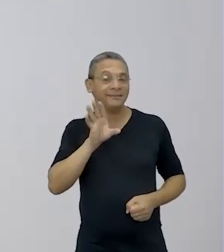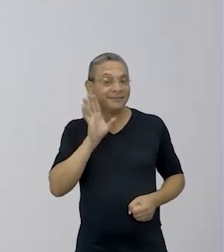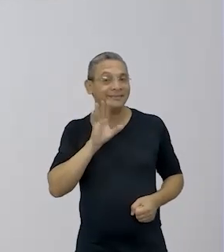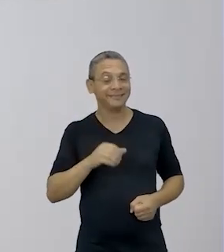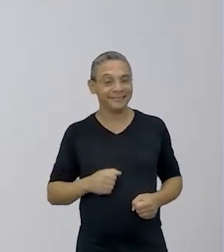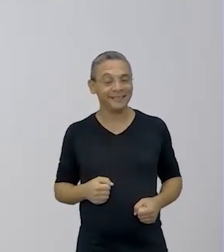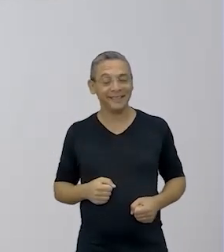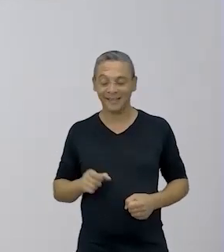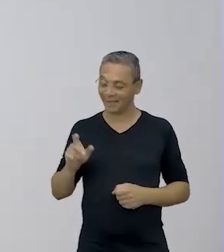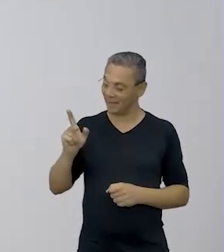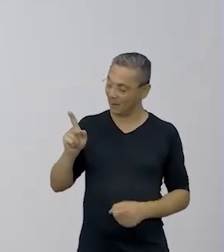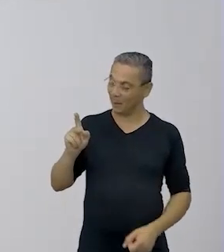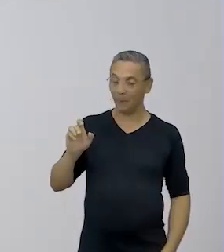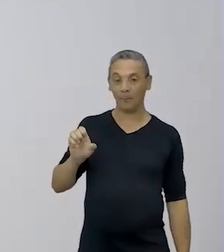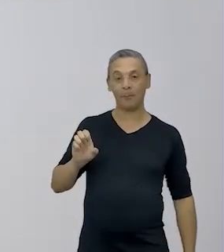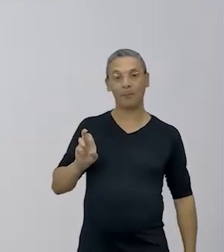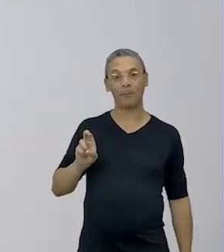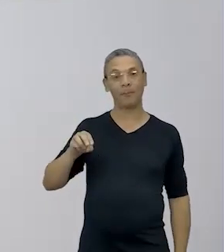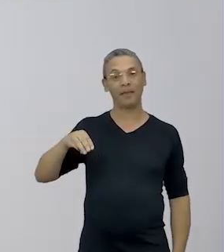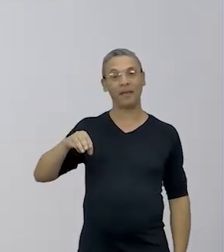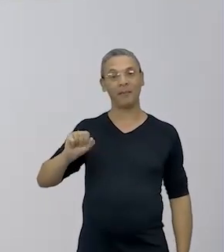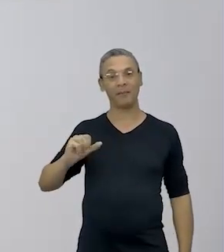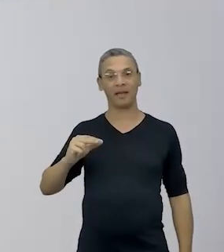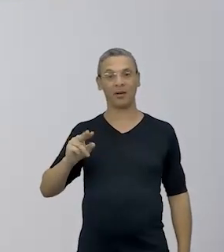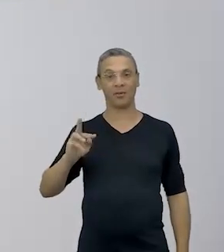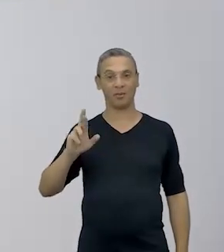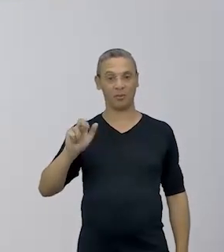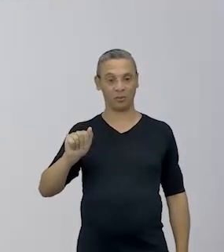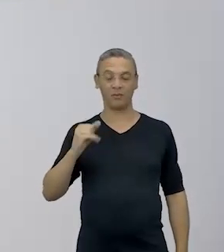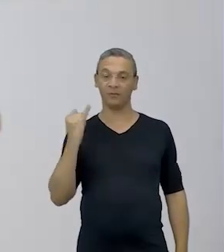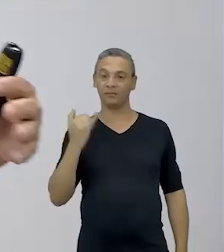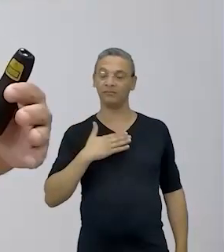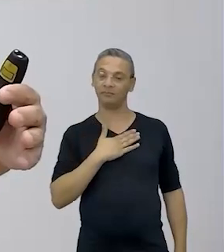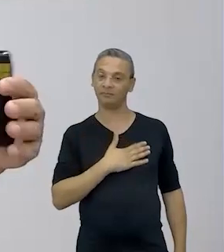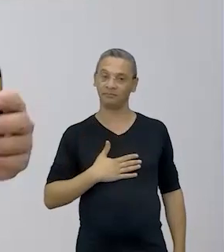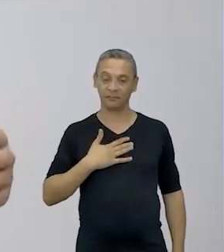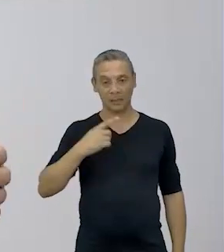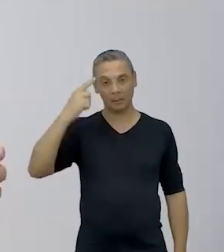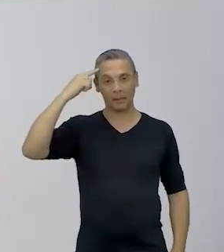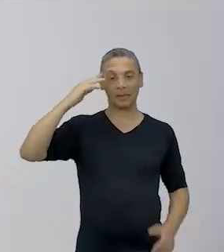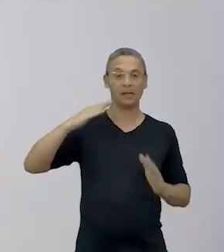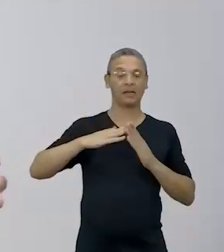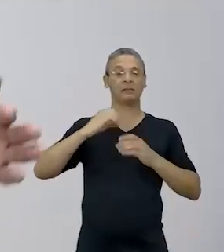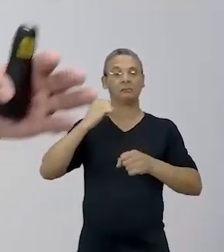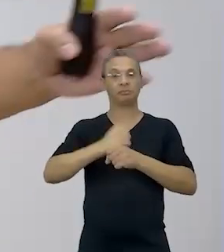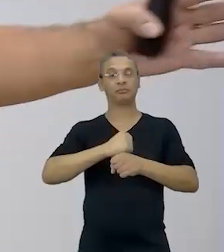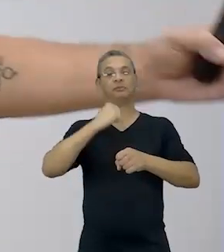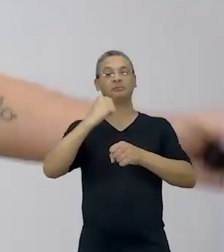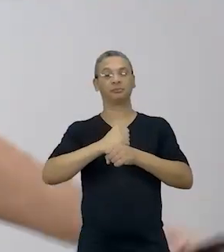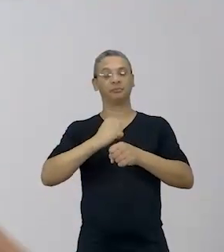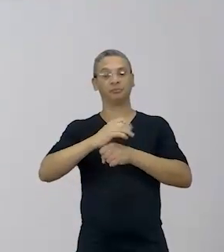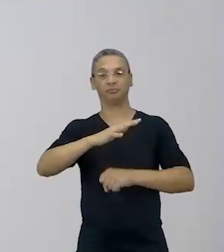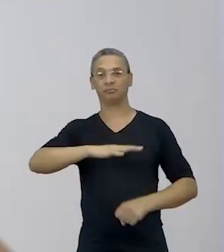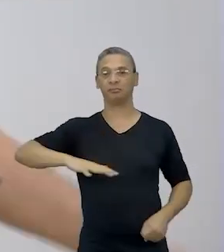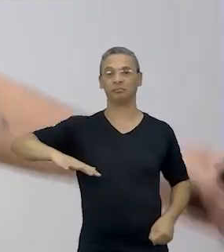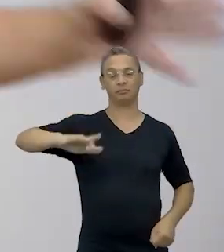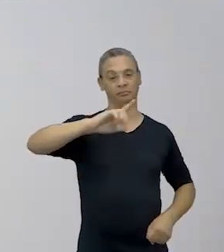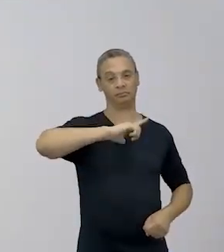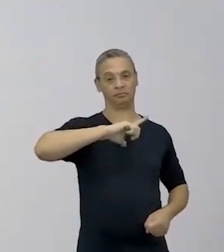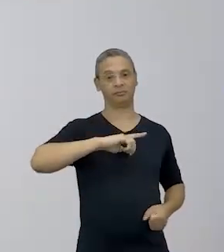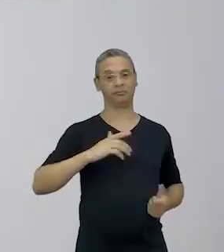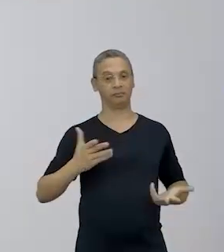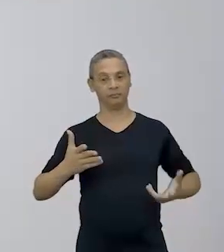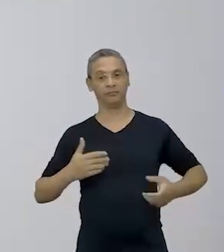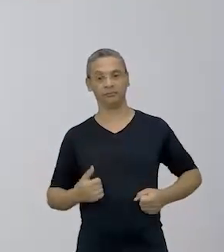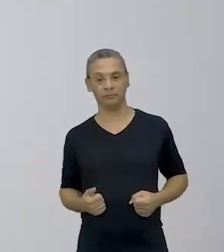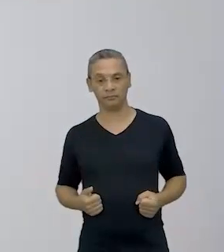Essa ideia da permacultura é interessante porque se pensa em construir uma casa com o que tem em volta, né? Com o